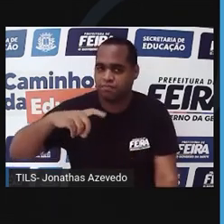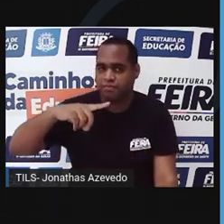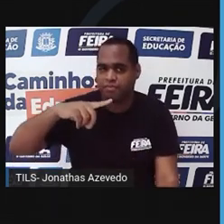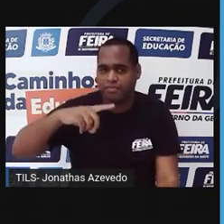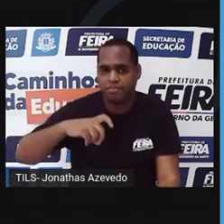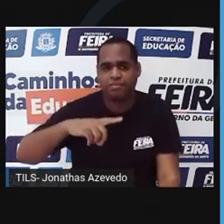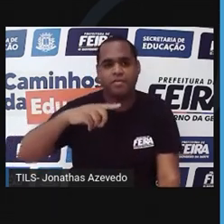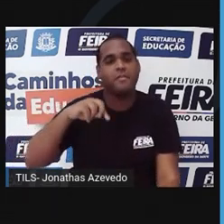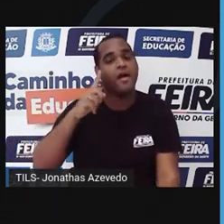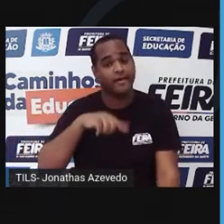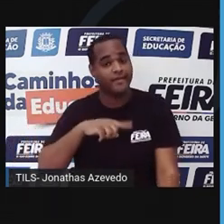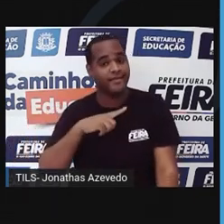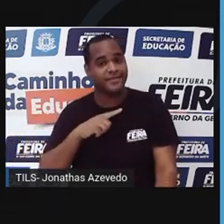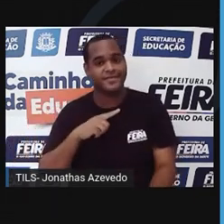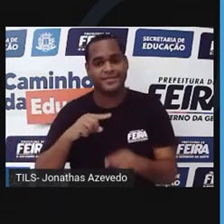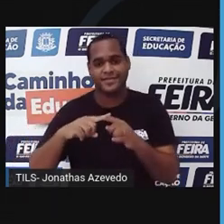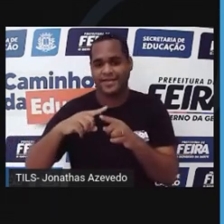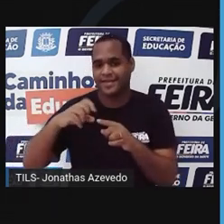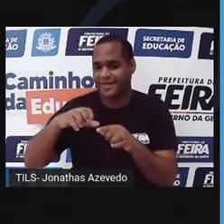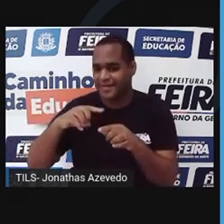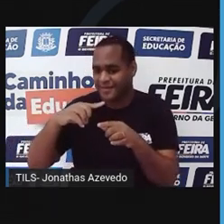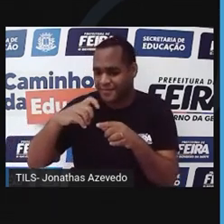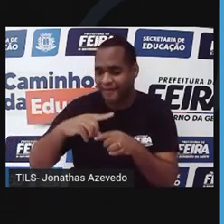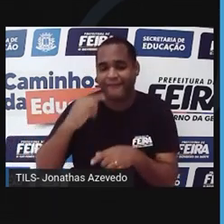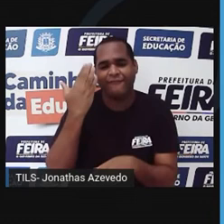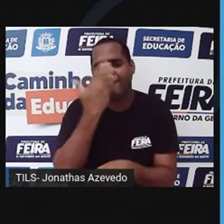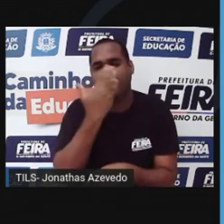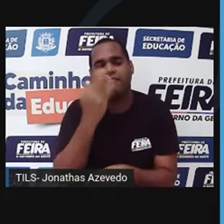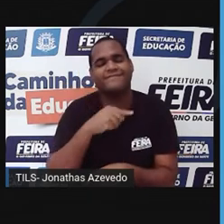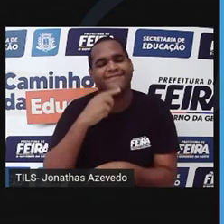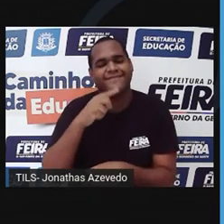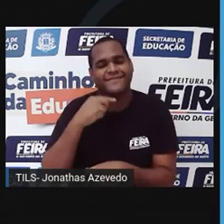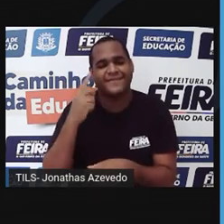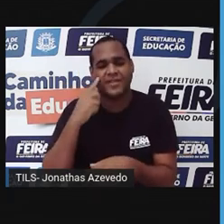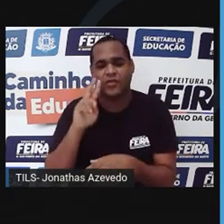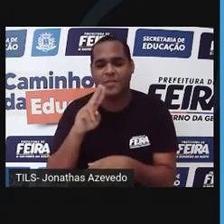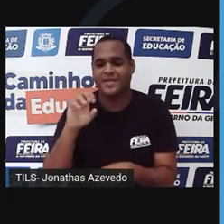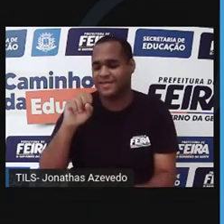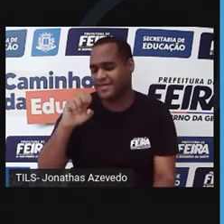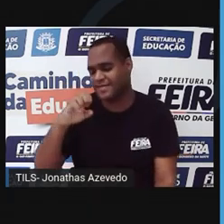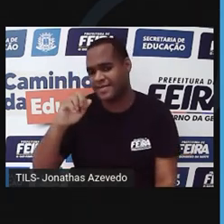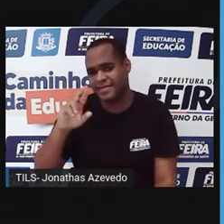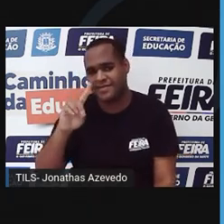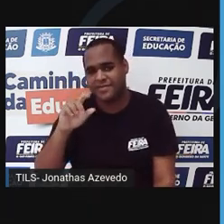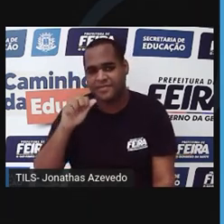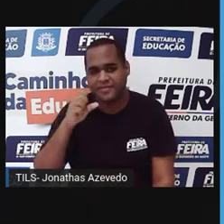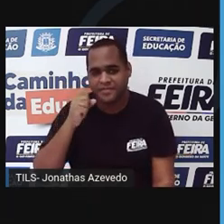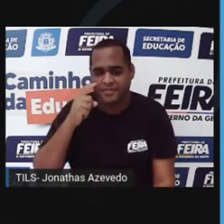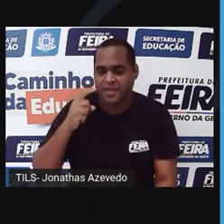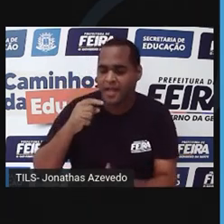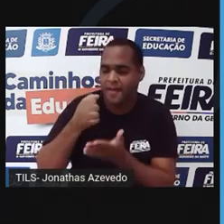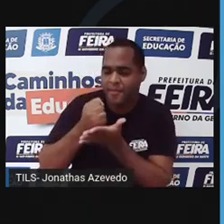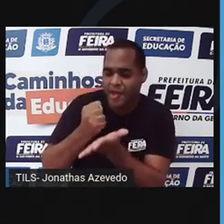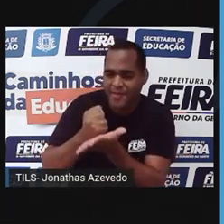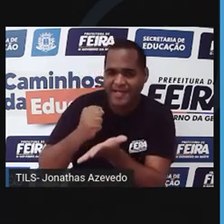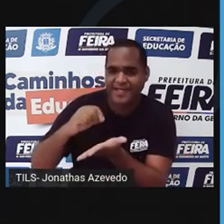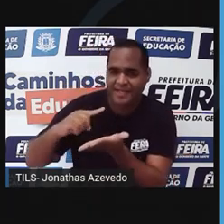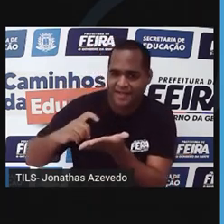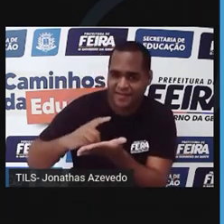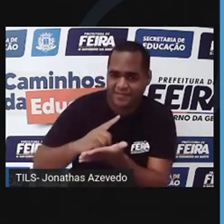graças aos seus músculos e a uns espinhos minúsculos, que se chamam cerdas, que eles vão apoiando quando se mexem.